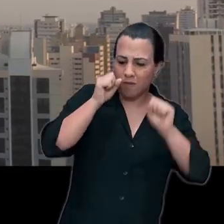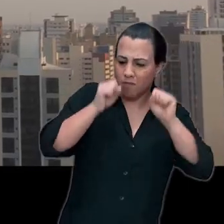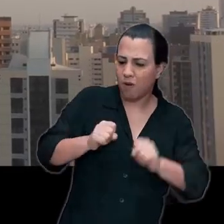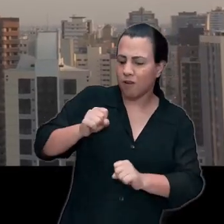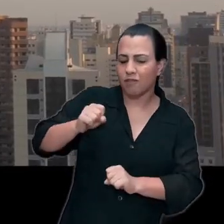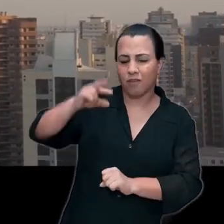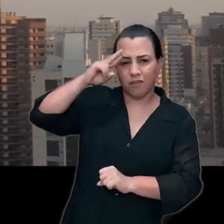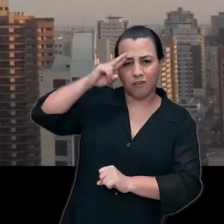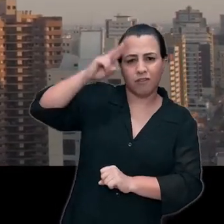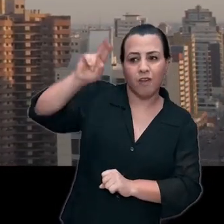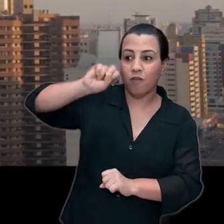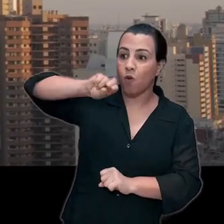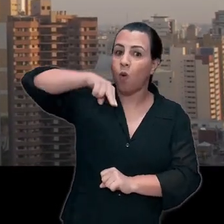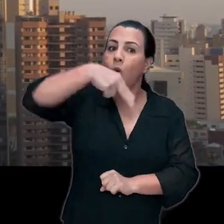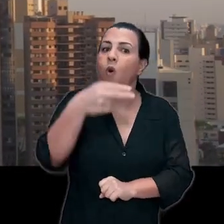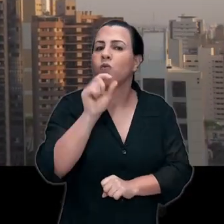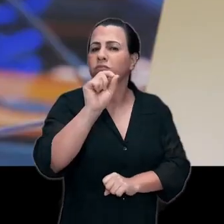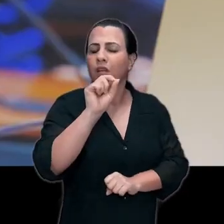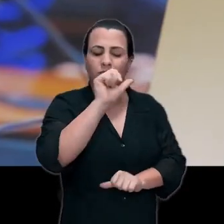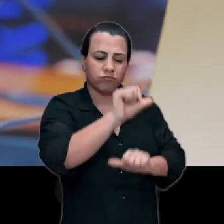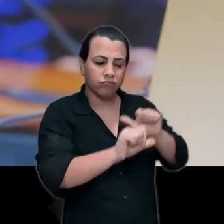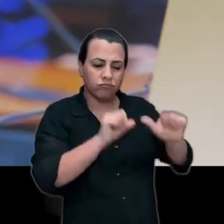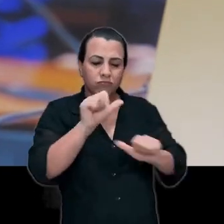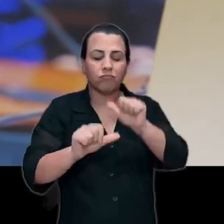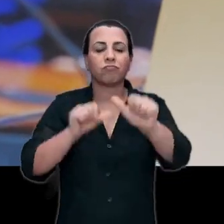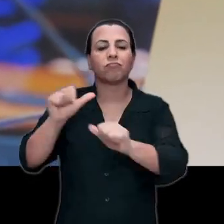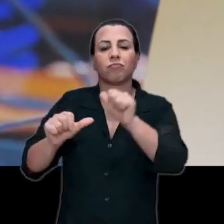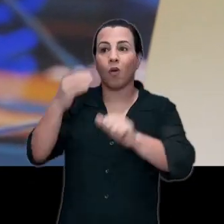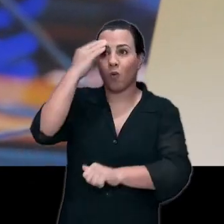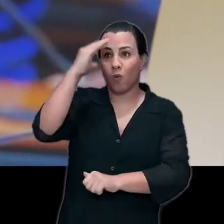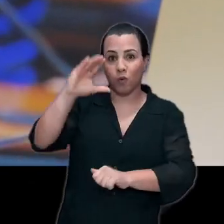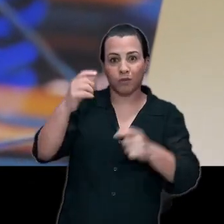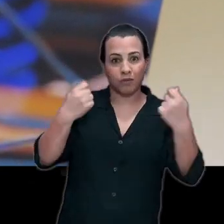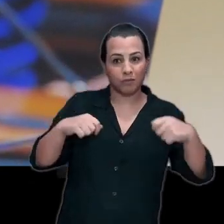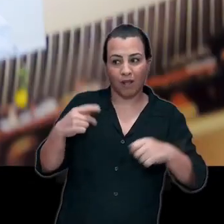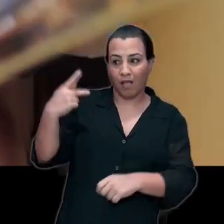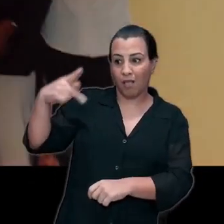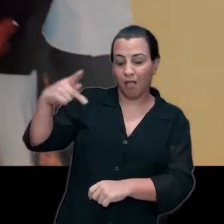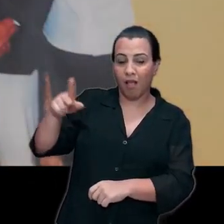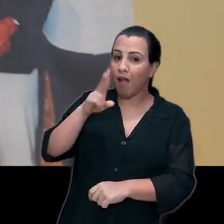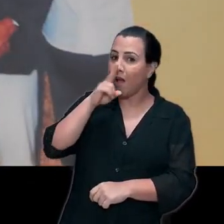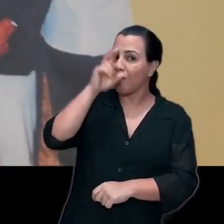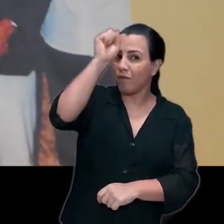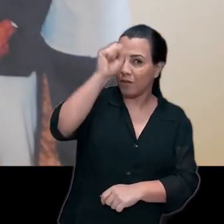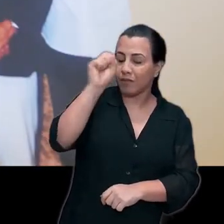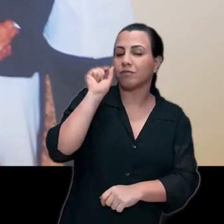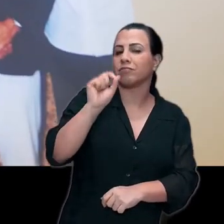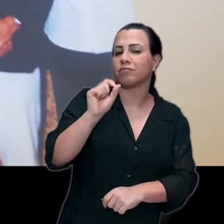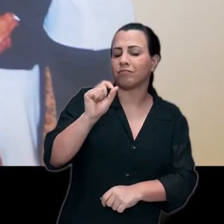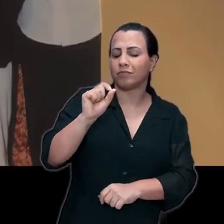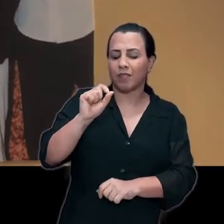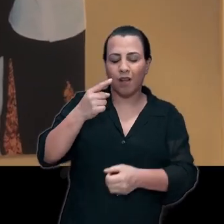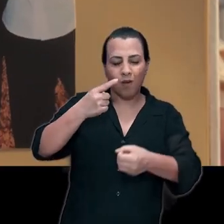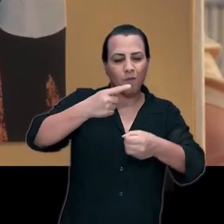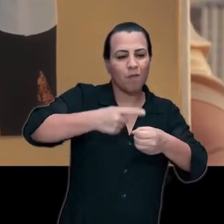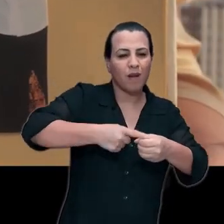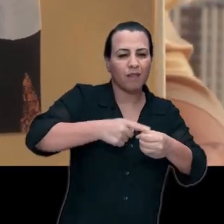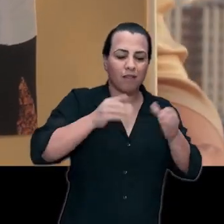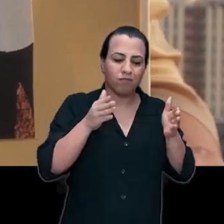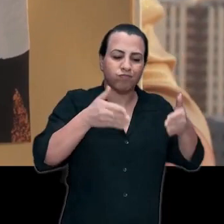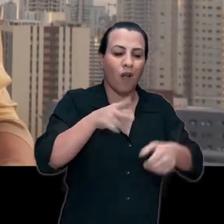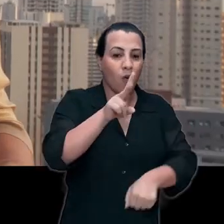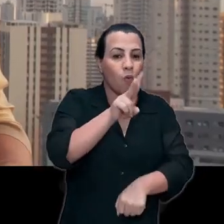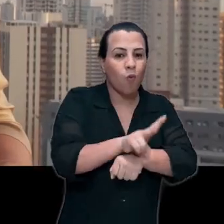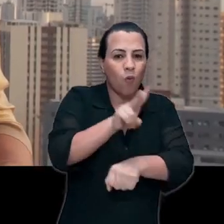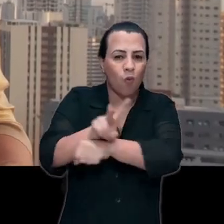entendi que lutar para mudar as coisas se tornou o grande sentido da minha vida, eu acho que foi isso que me trouxe até aqui, sabe? Essa fé